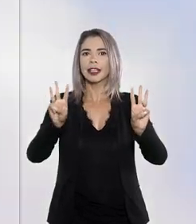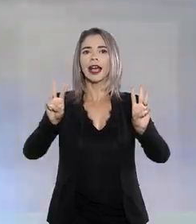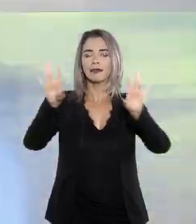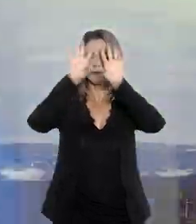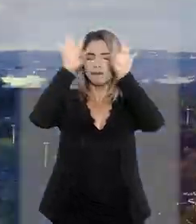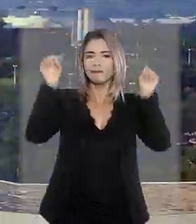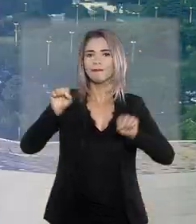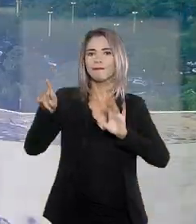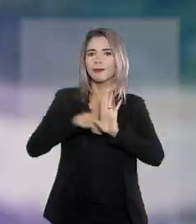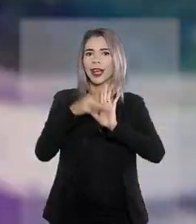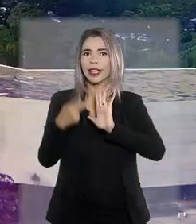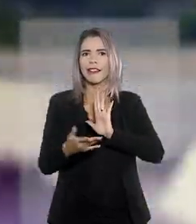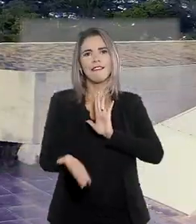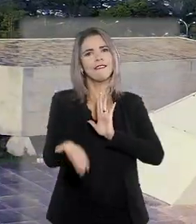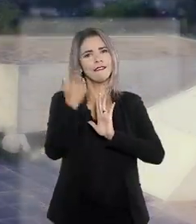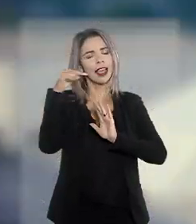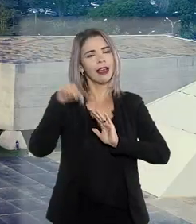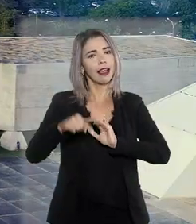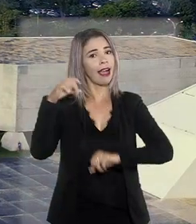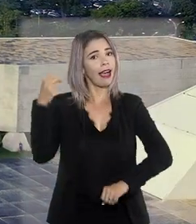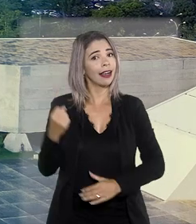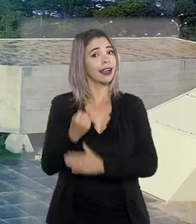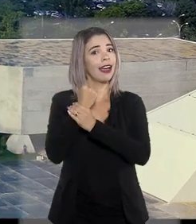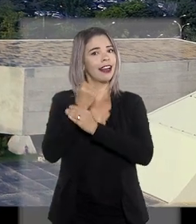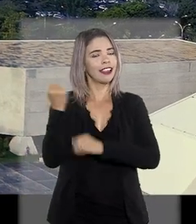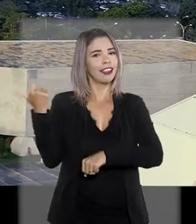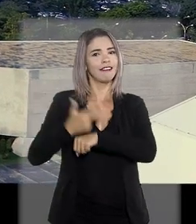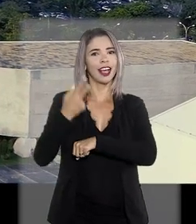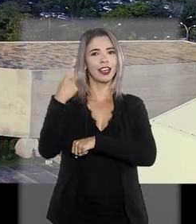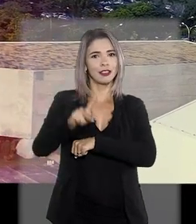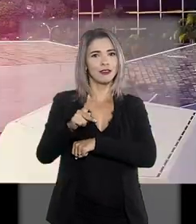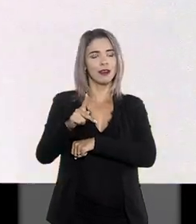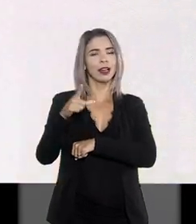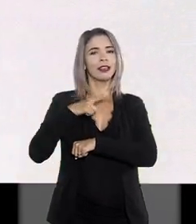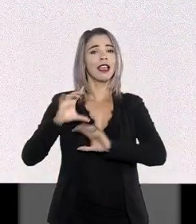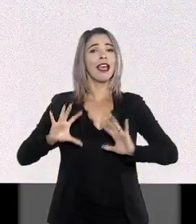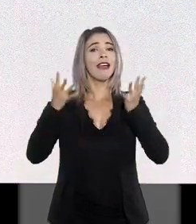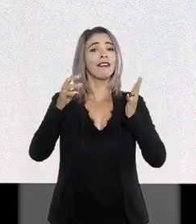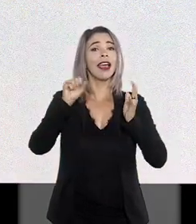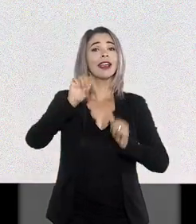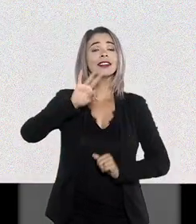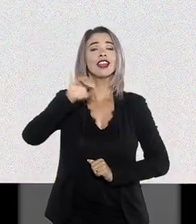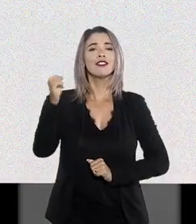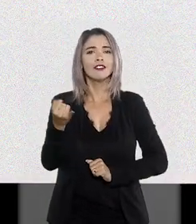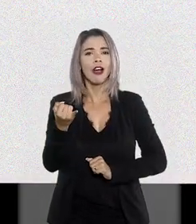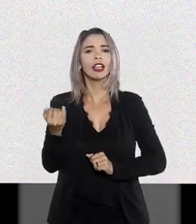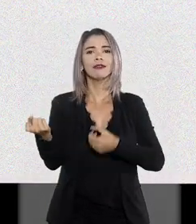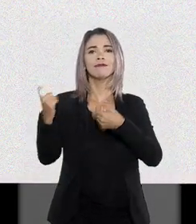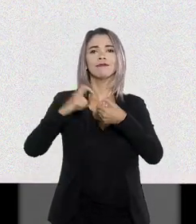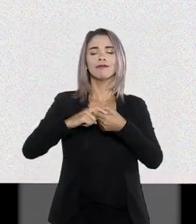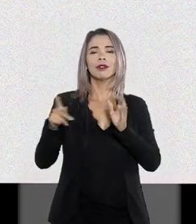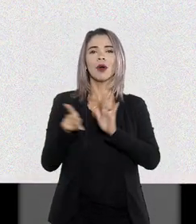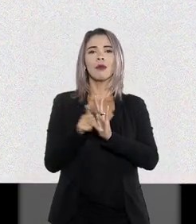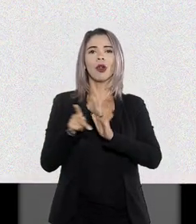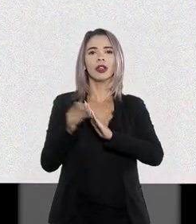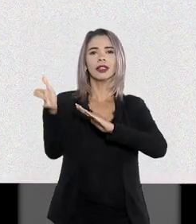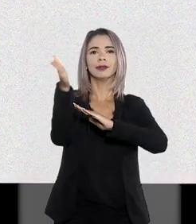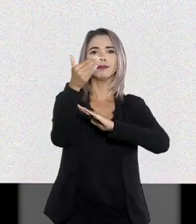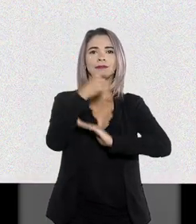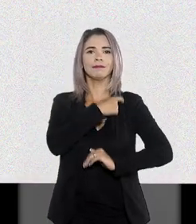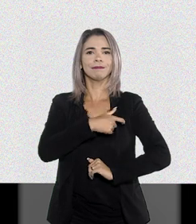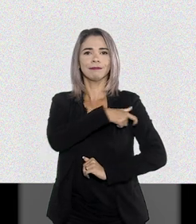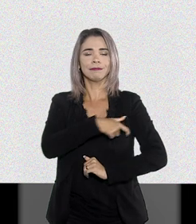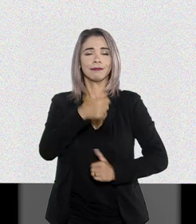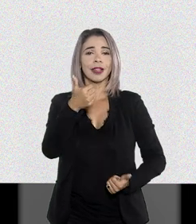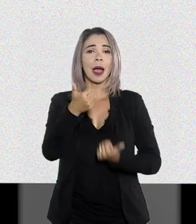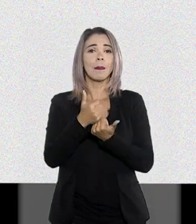site do Tribunal. Então não perca tempo e garanta já a sua vaga. Realização Superior Tribunal de Justiça e a Embaixada da